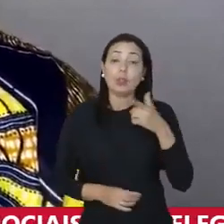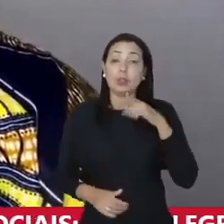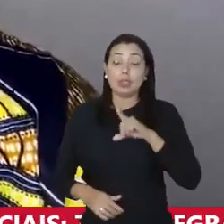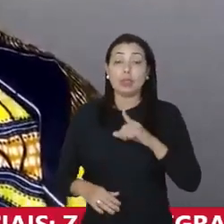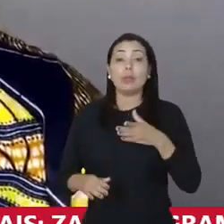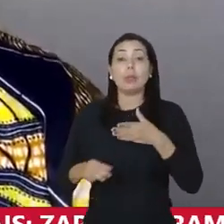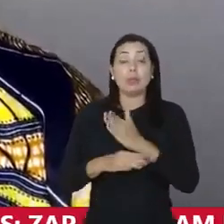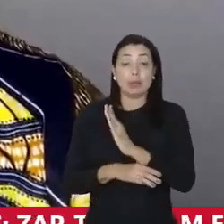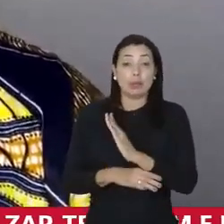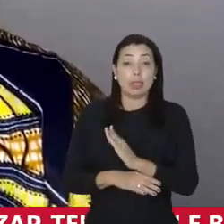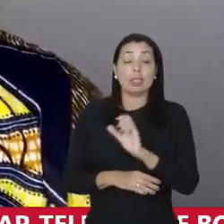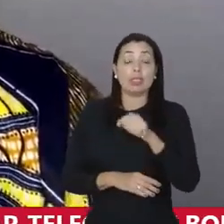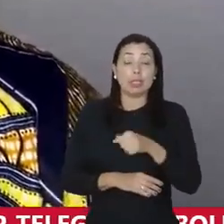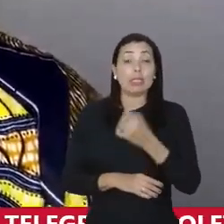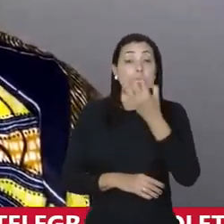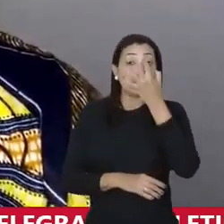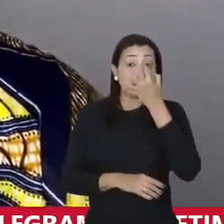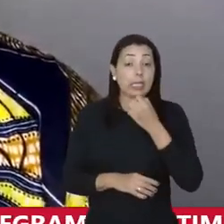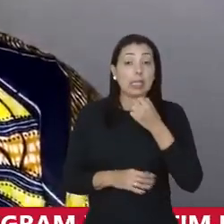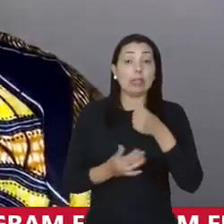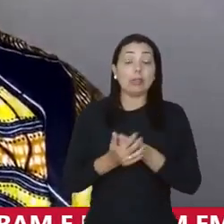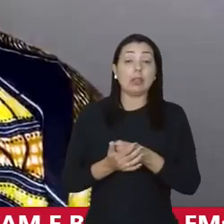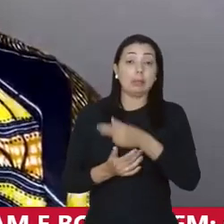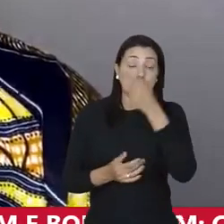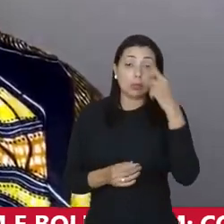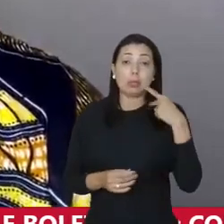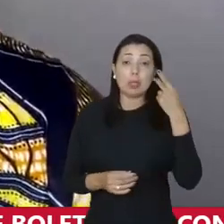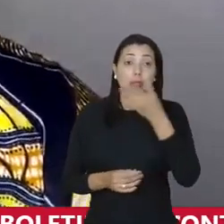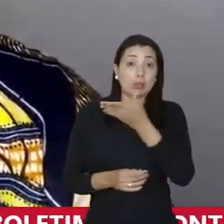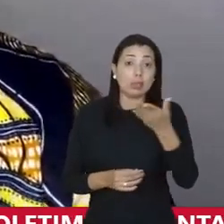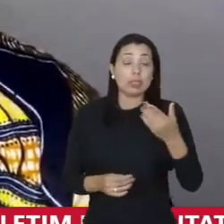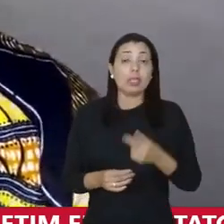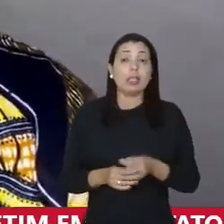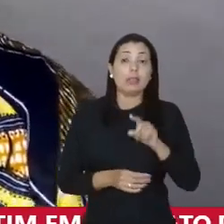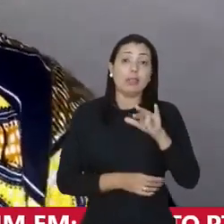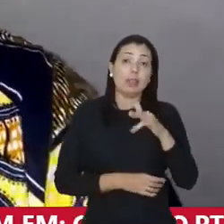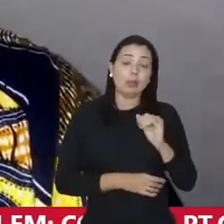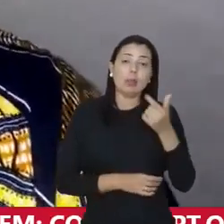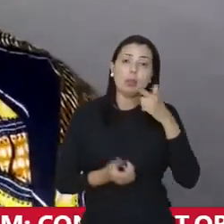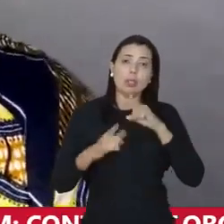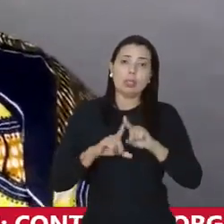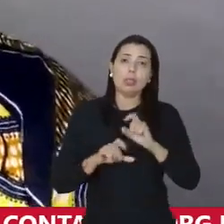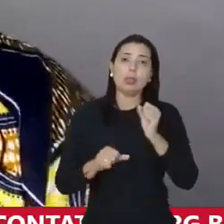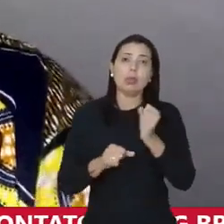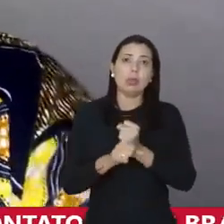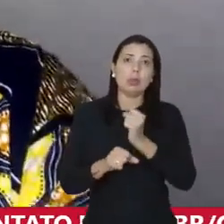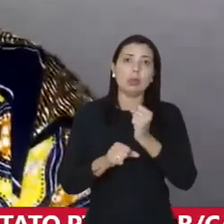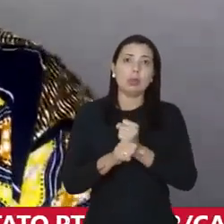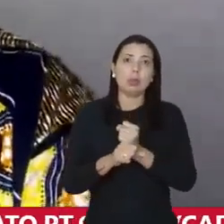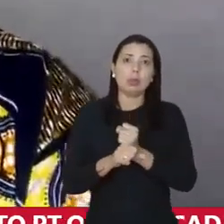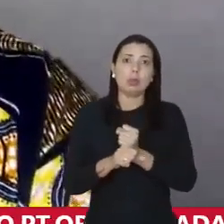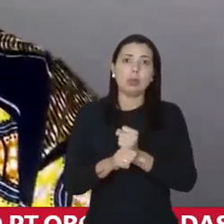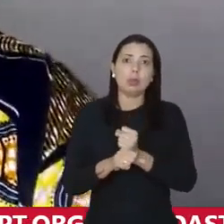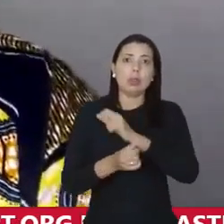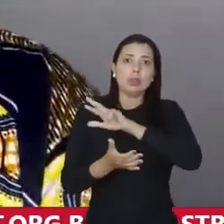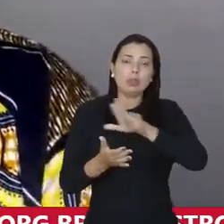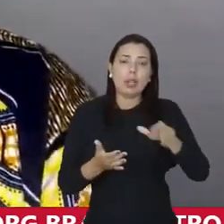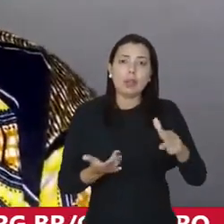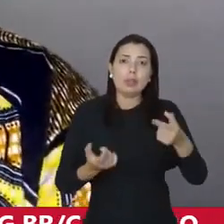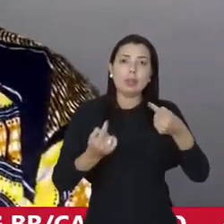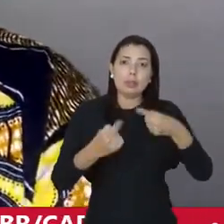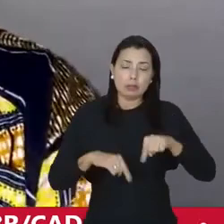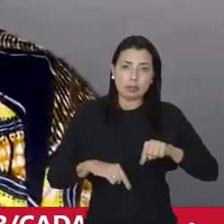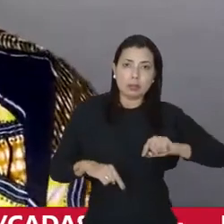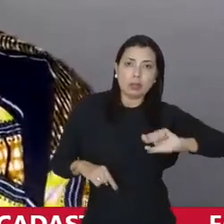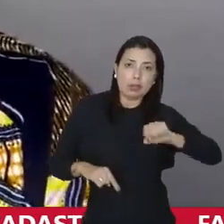aprovar com essa celeridade porque pessoas e parlamentares como você, Verônica, conseguiu construir através de muitos desafios